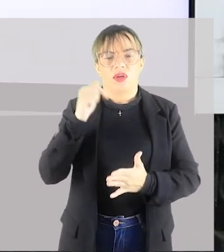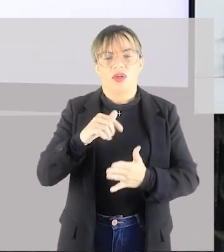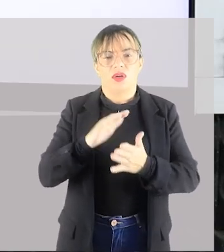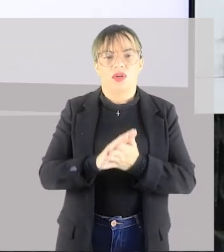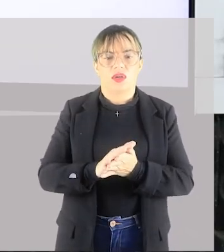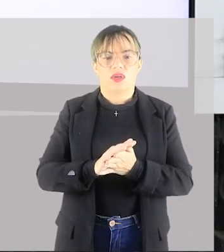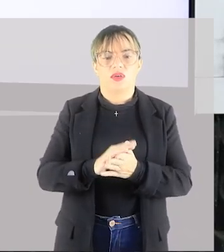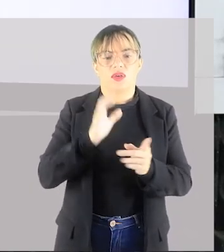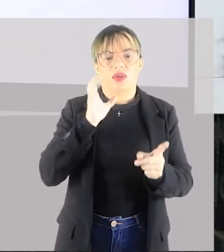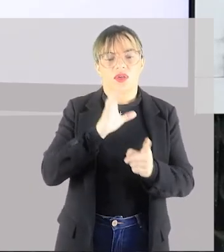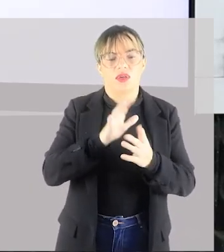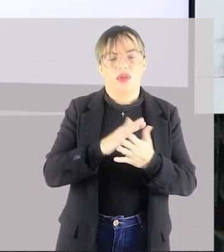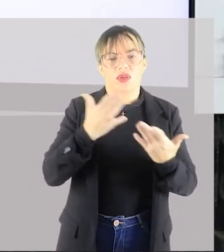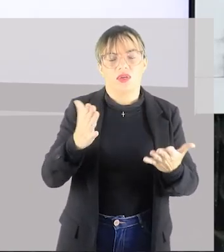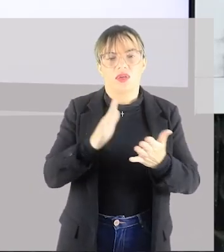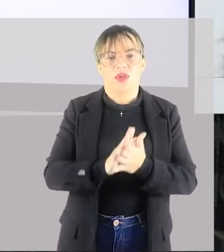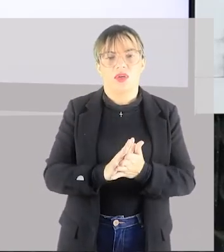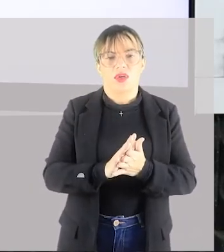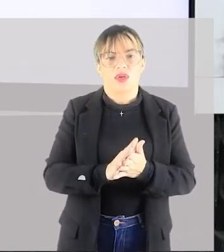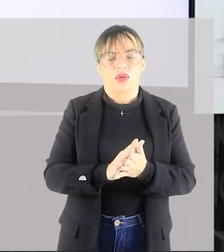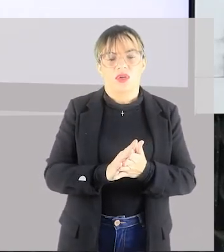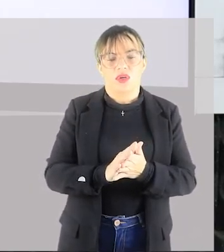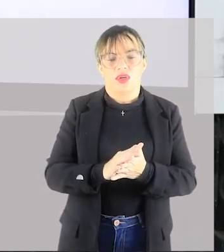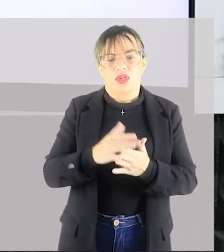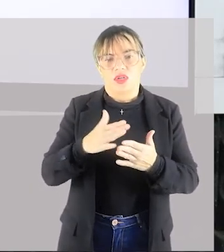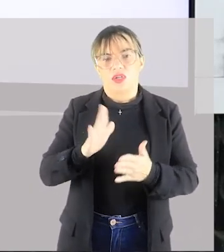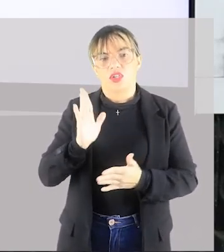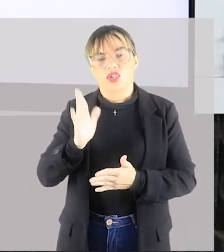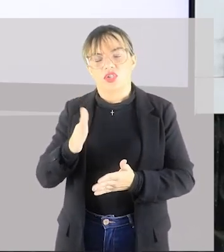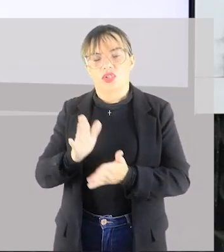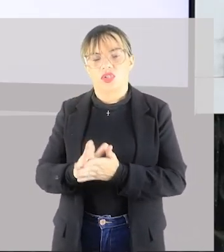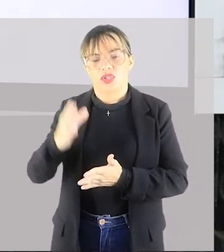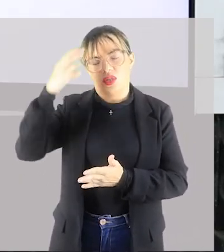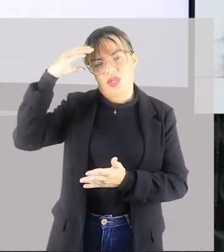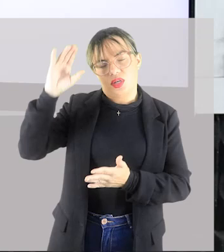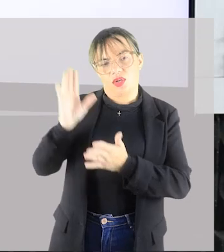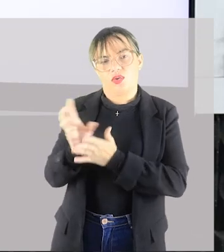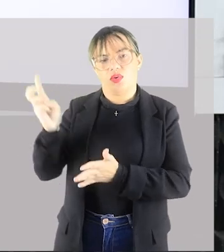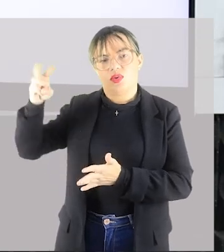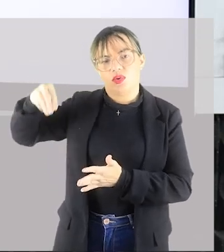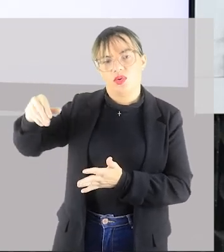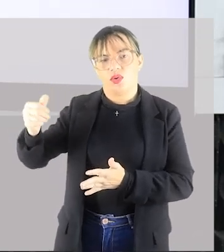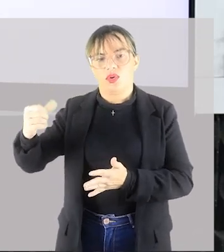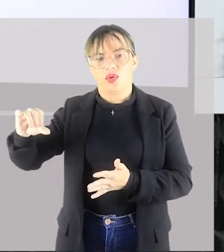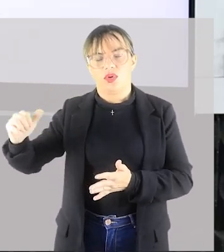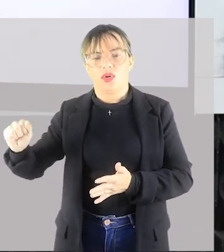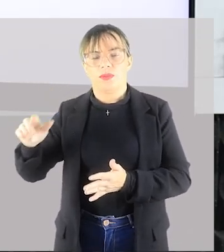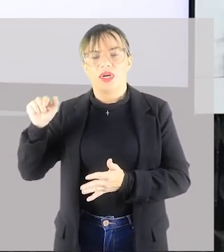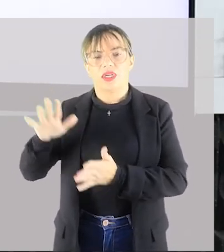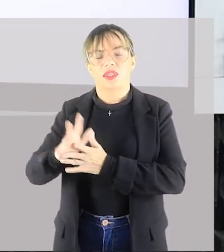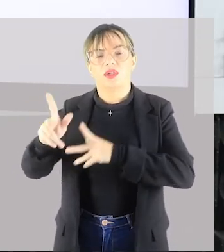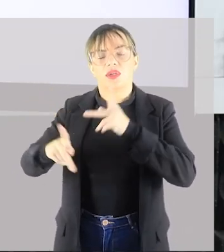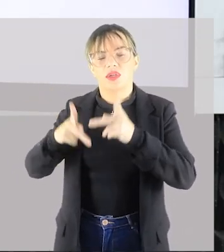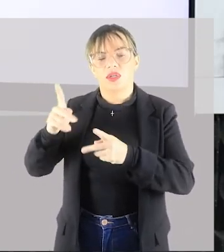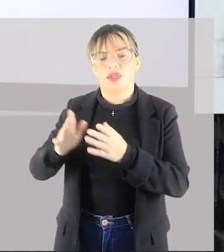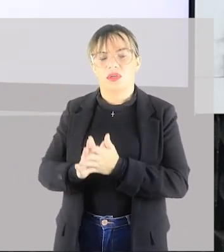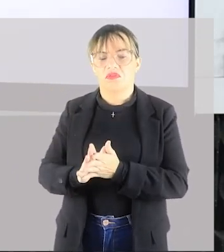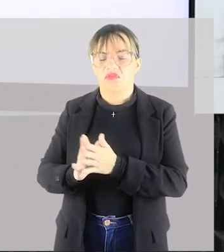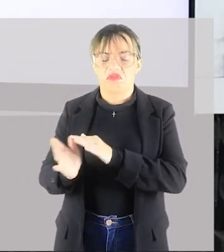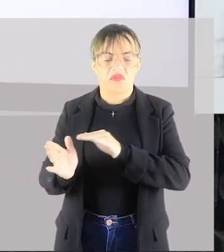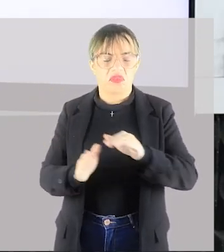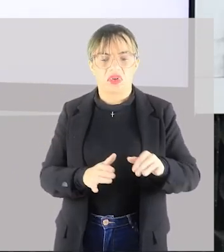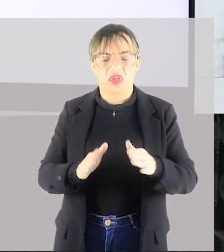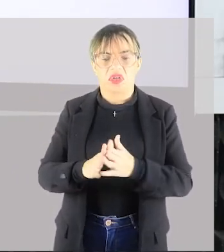Quando a dança está inserida na cultura de massa, ela deixa essa durabilidade e passa a ter um aspecto